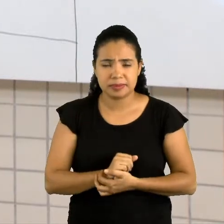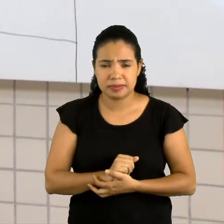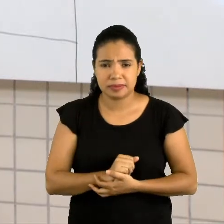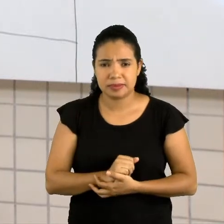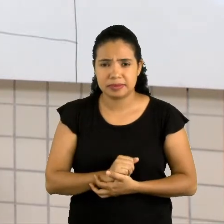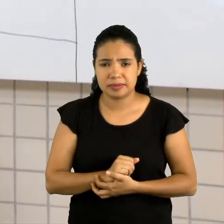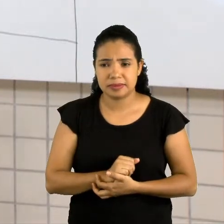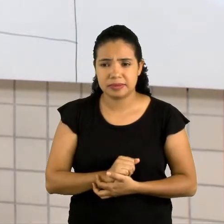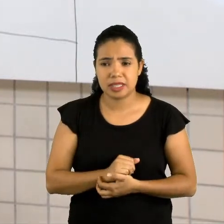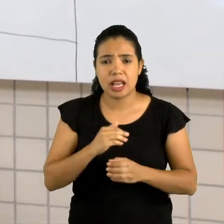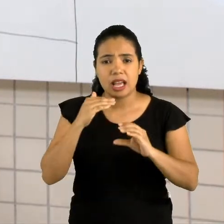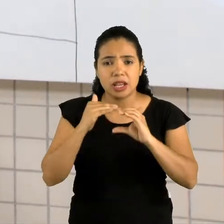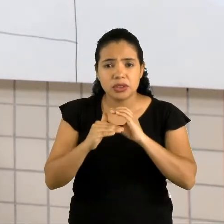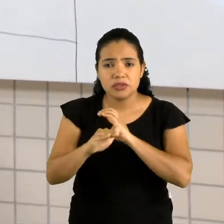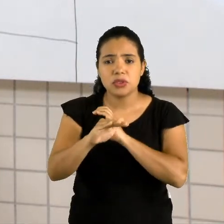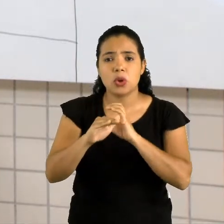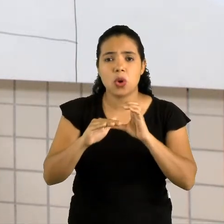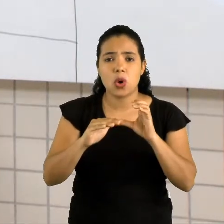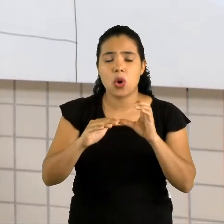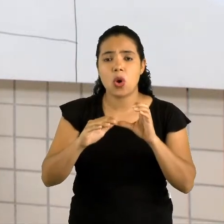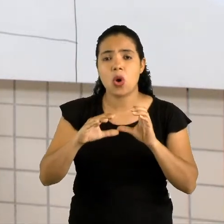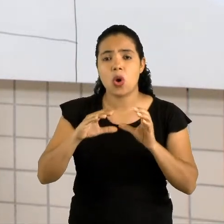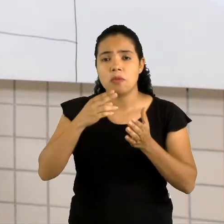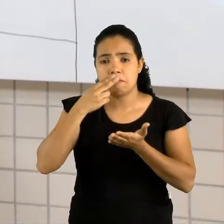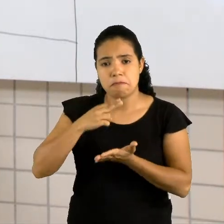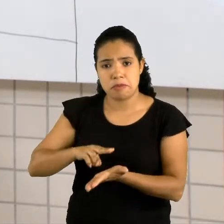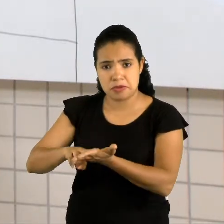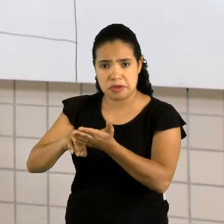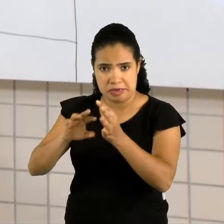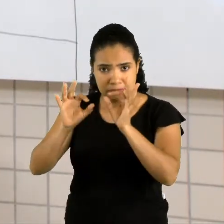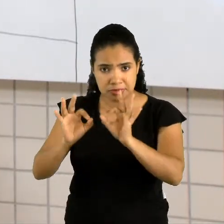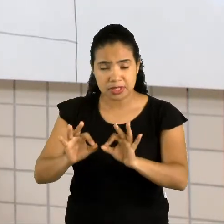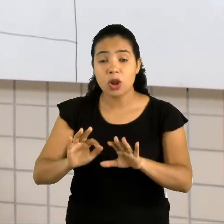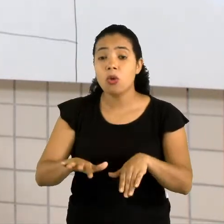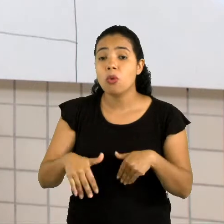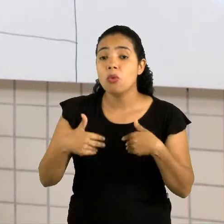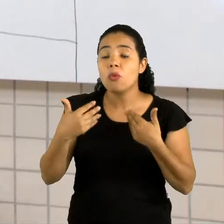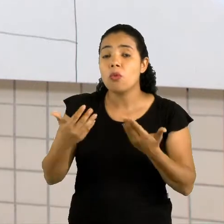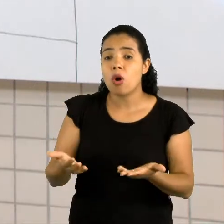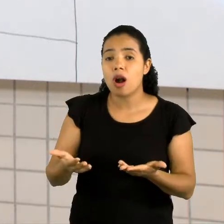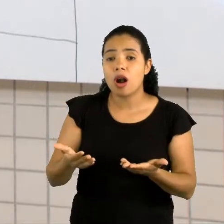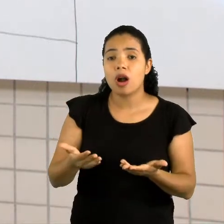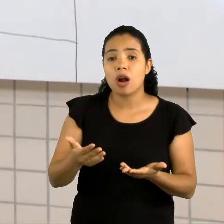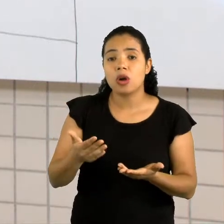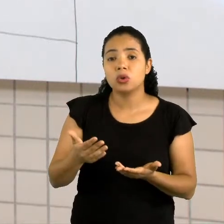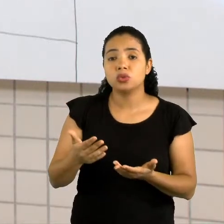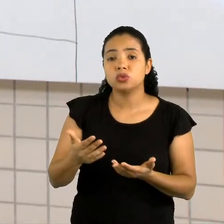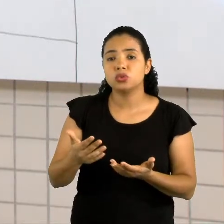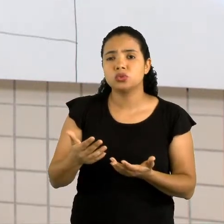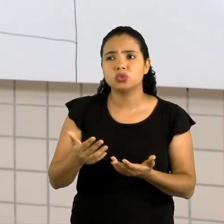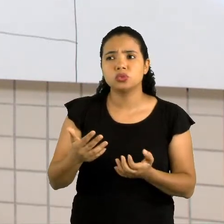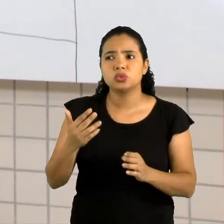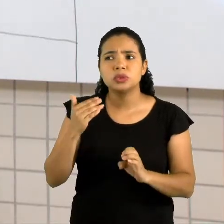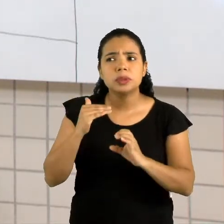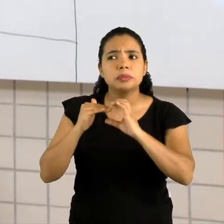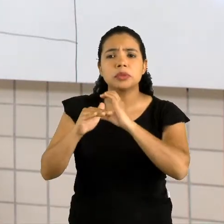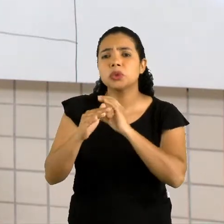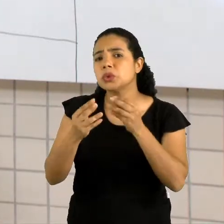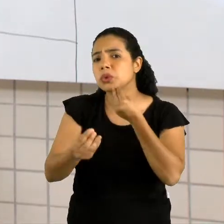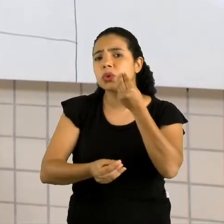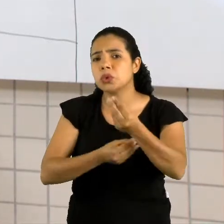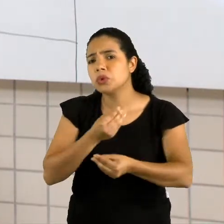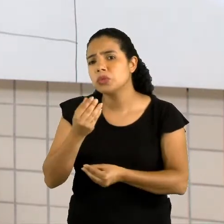ela enviou pelo correio. Qual é a outra maneira que ela poderia enviar